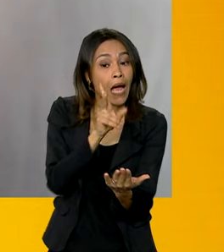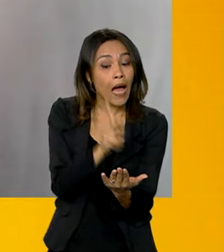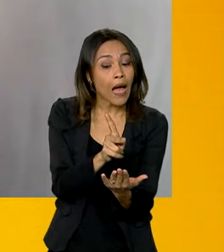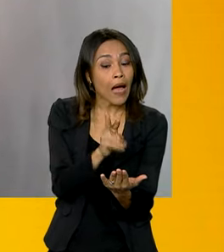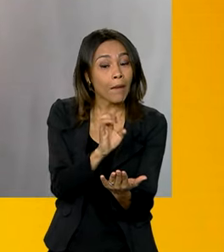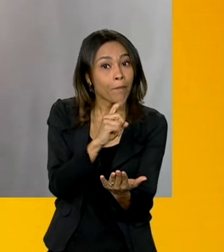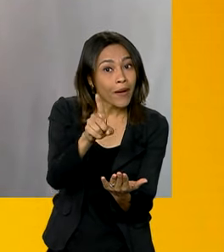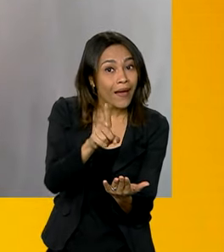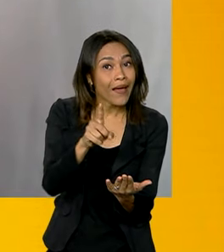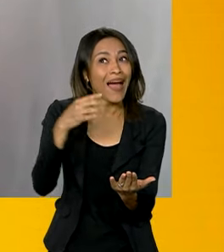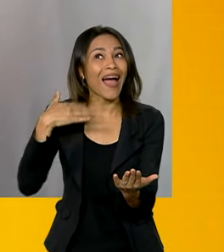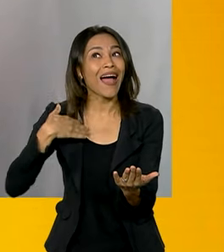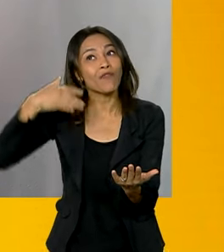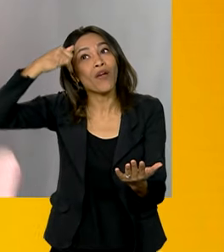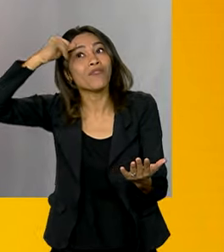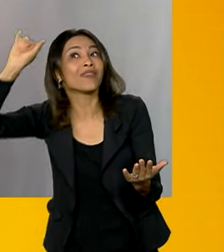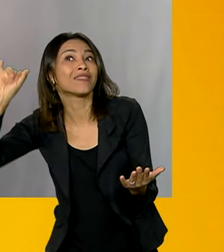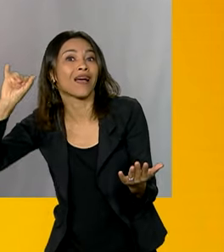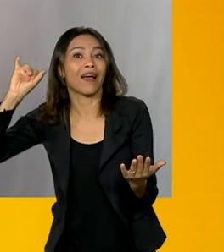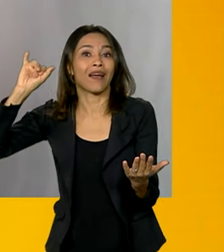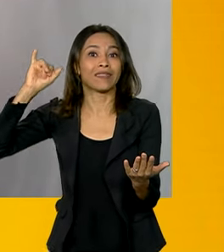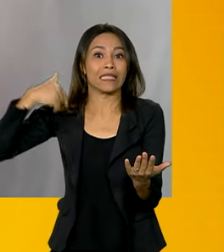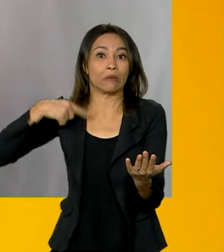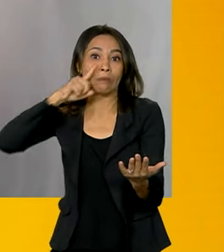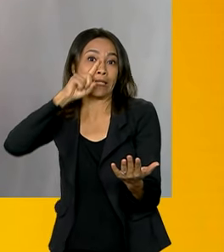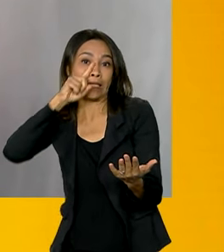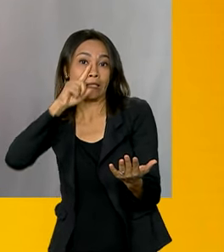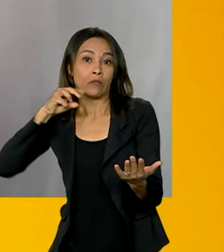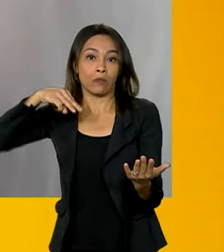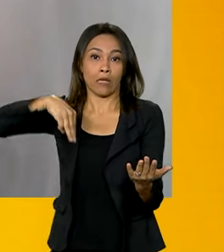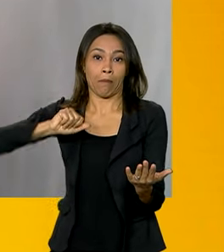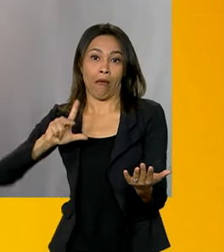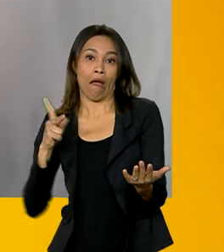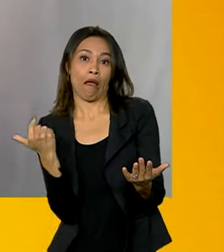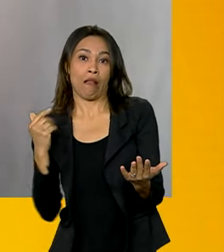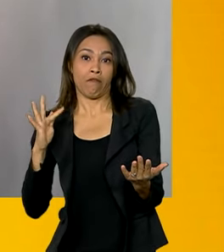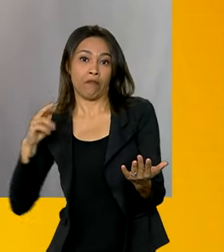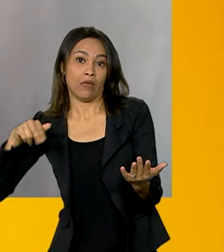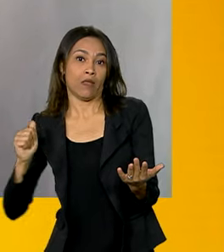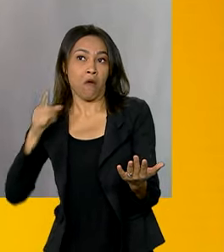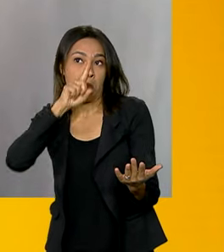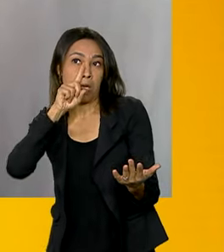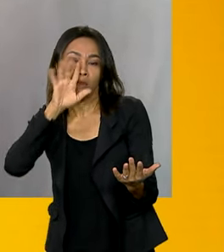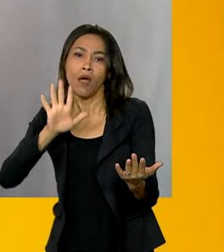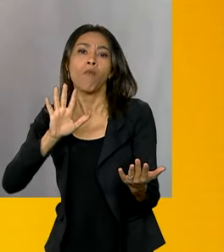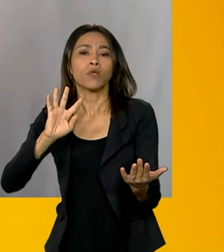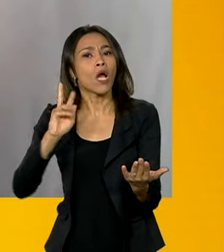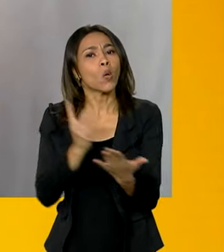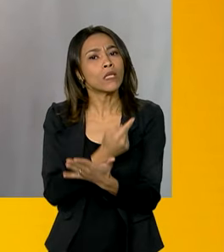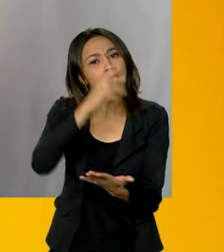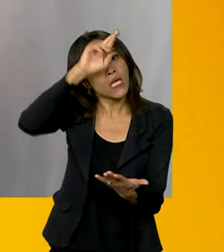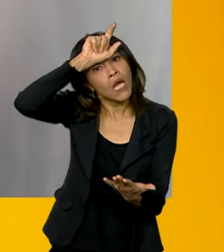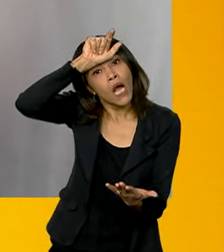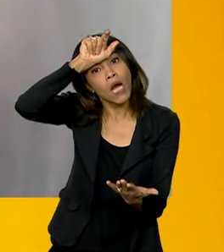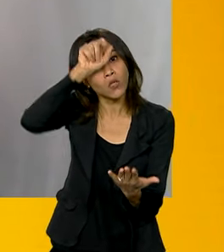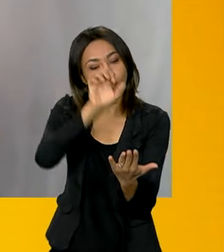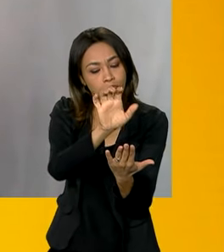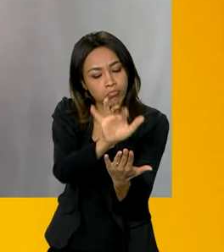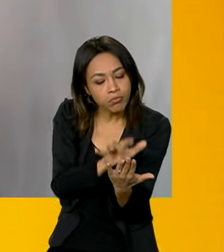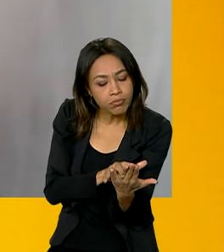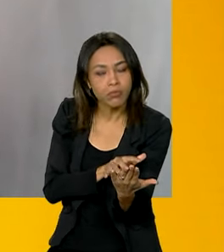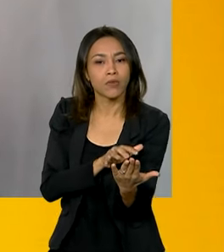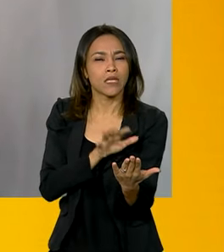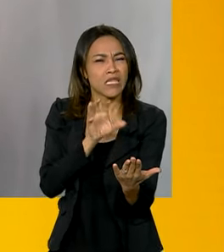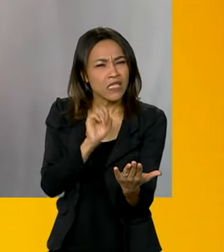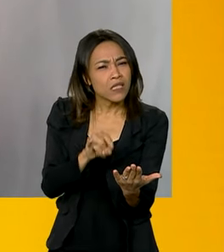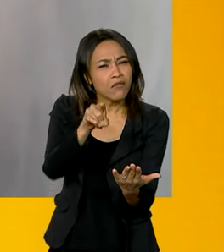que não vai cair na malha. Não, mas ela pelo menos facilita porque você não tem erros de digitação. Para saber se tem